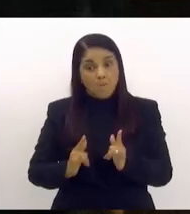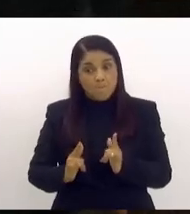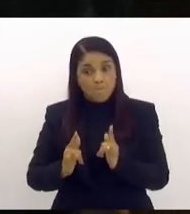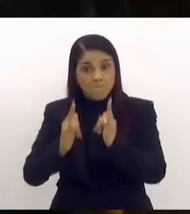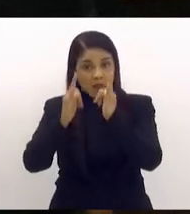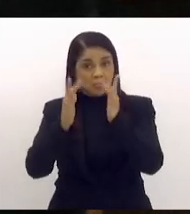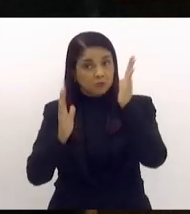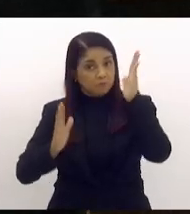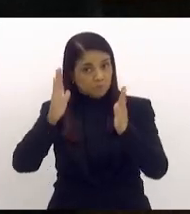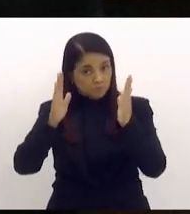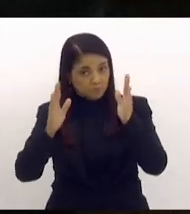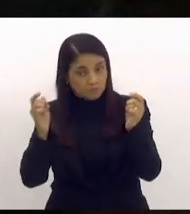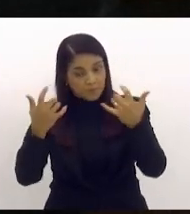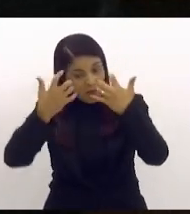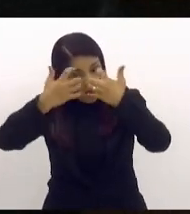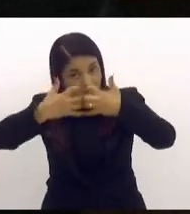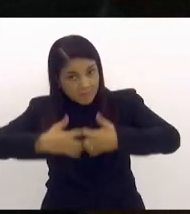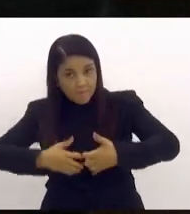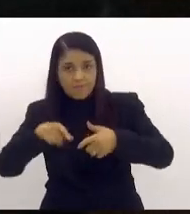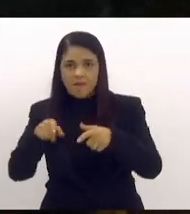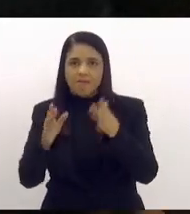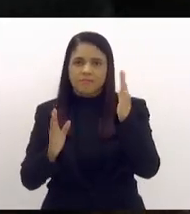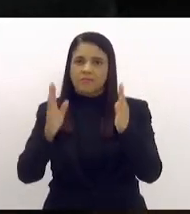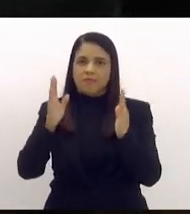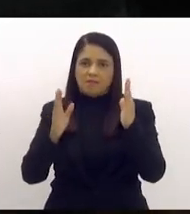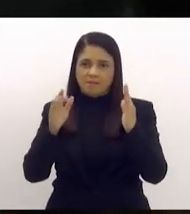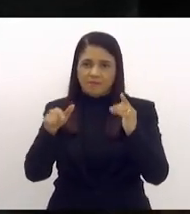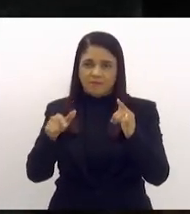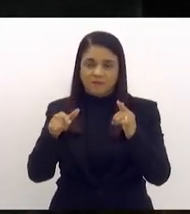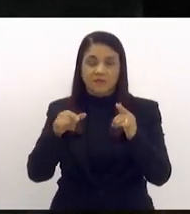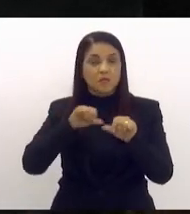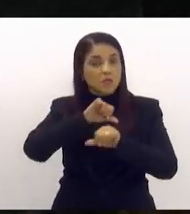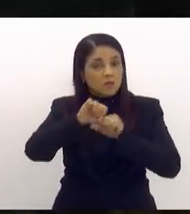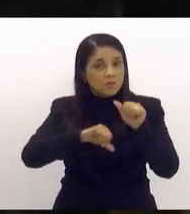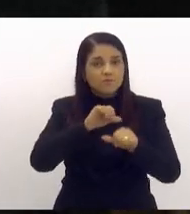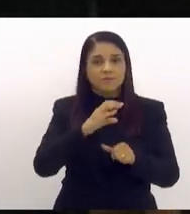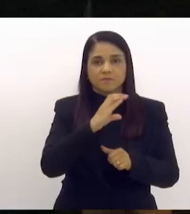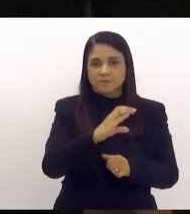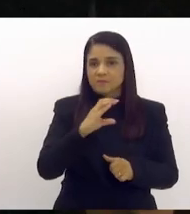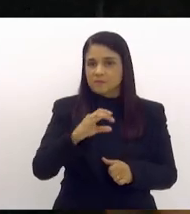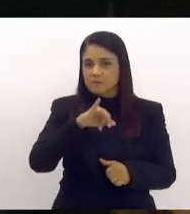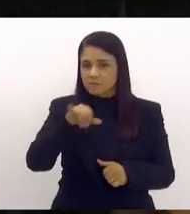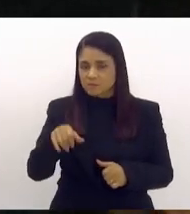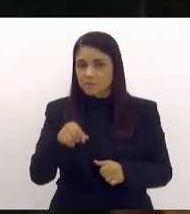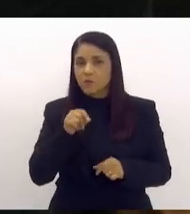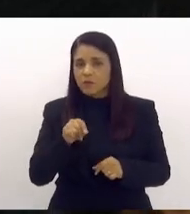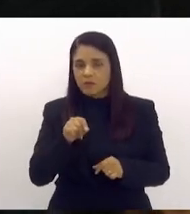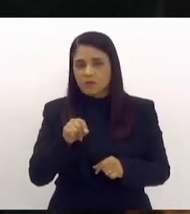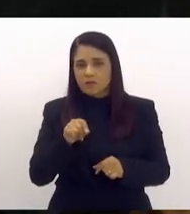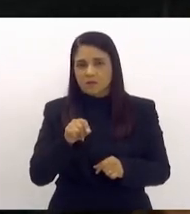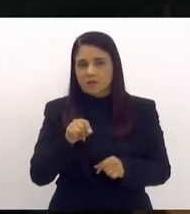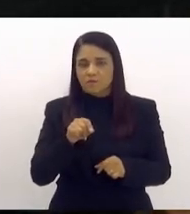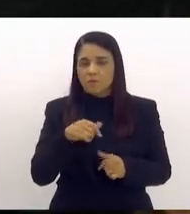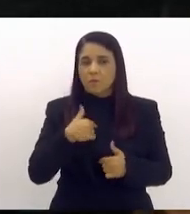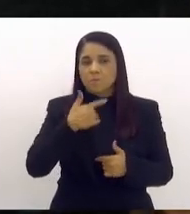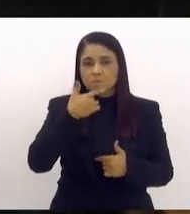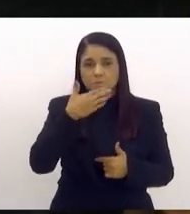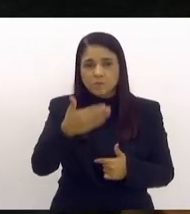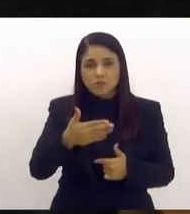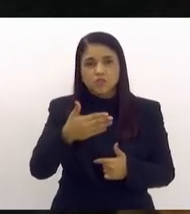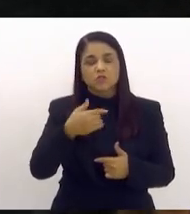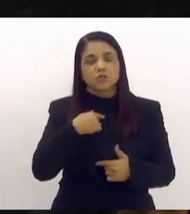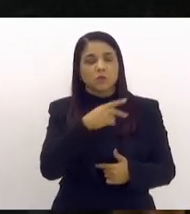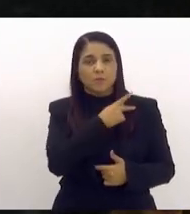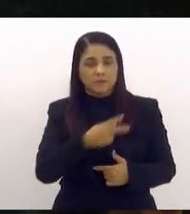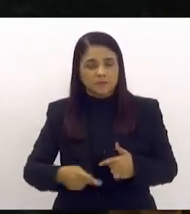optei por não emendar em primeira votação para modificar o parecer da CCJ, para fazê-lo em segunda. Vou pedir ao presidente que traga